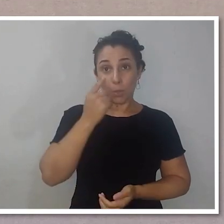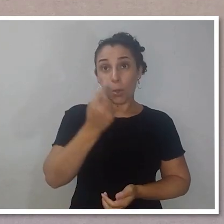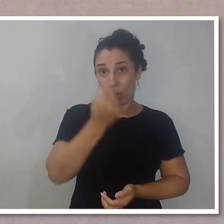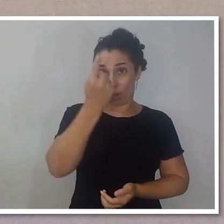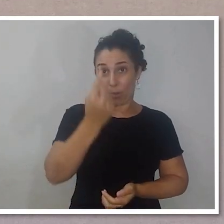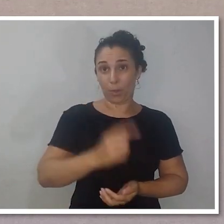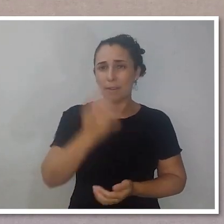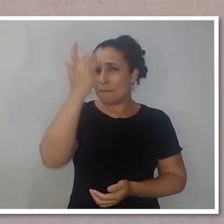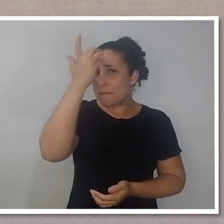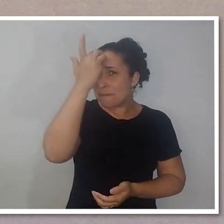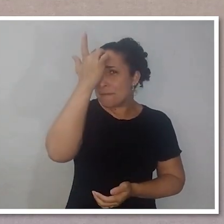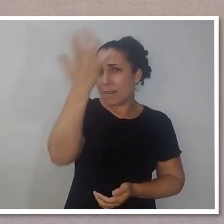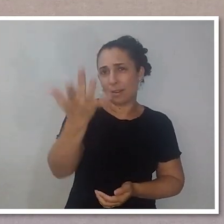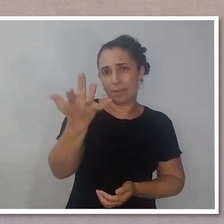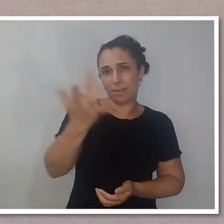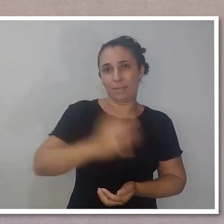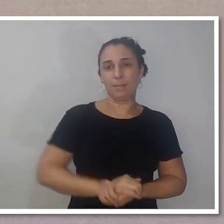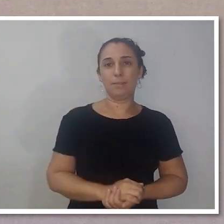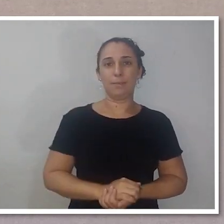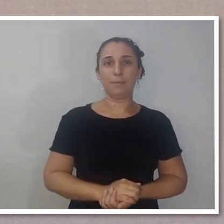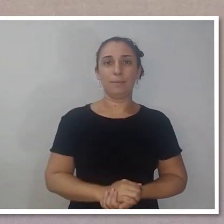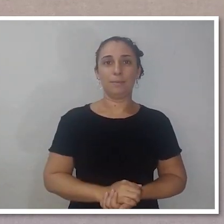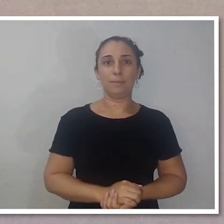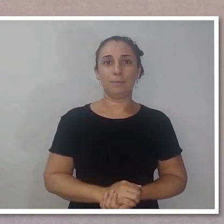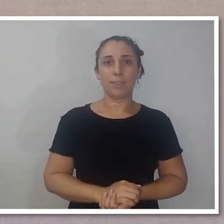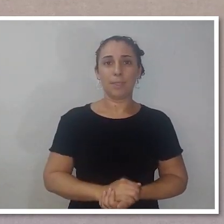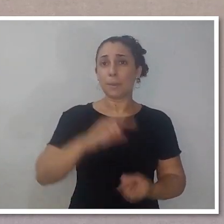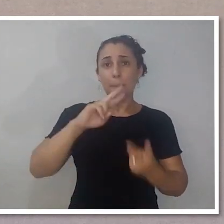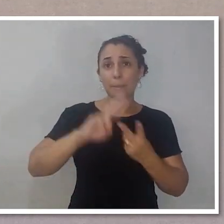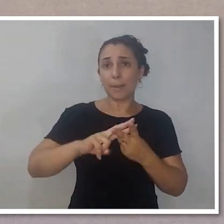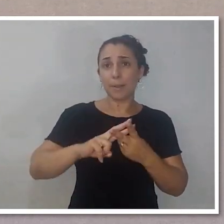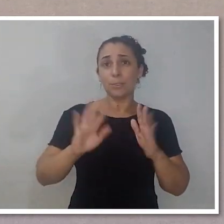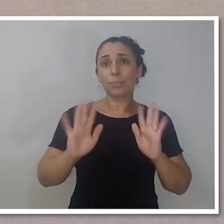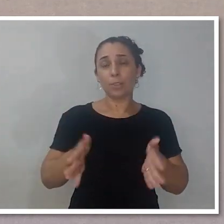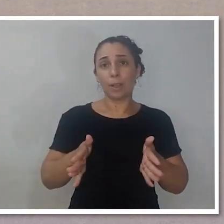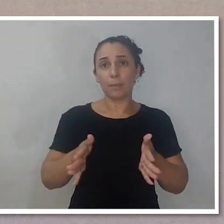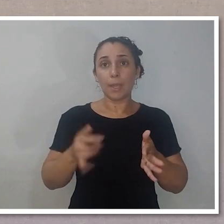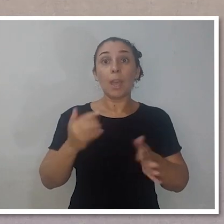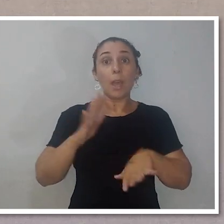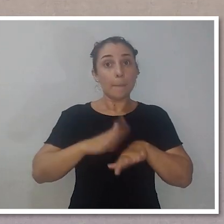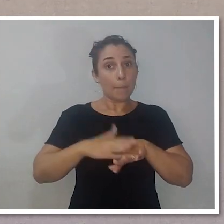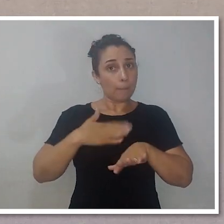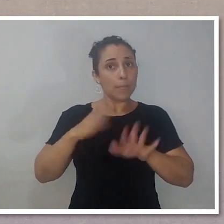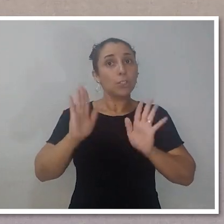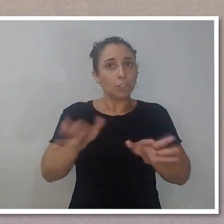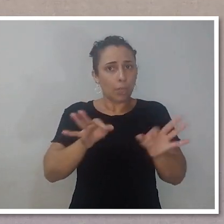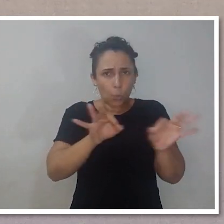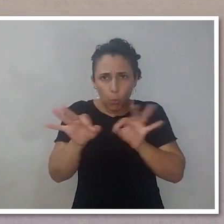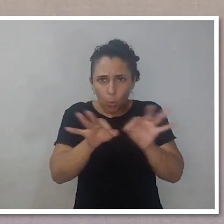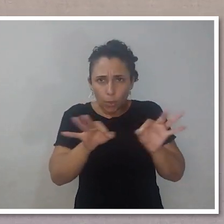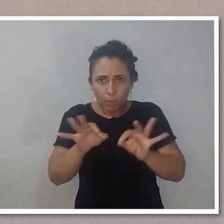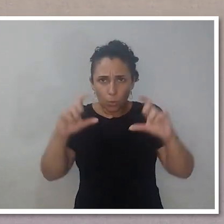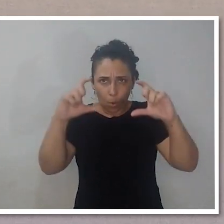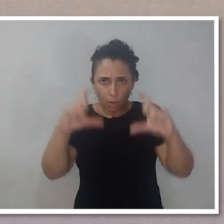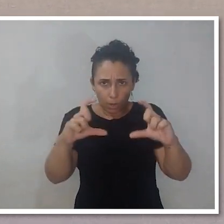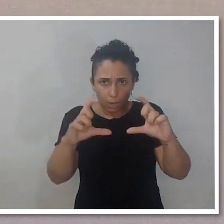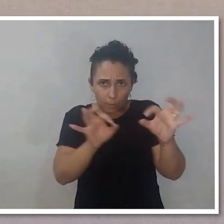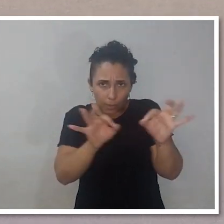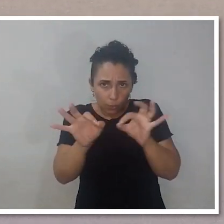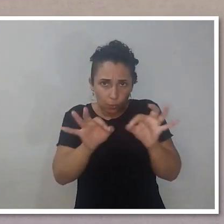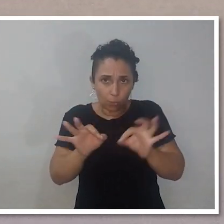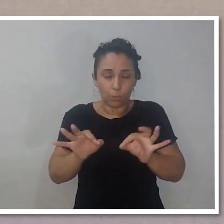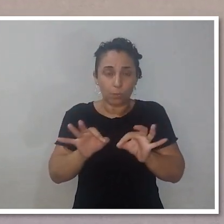Ó, fácil de fazer. Prendi. Ele já está ajustado aqui para o tamanho que eu quero.